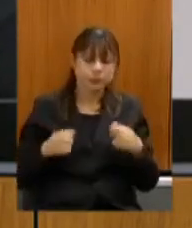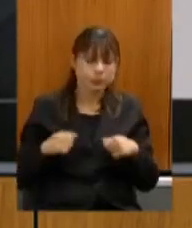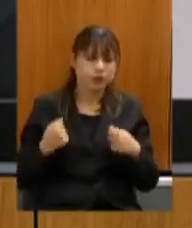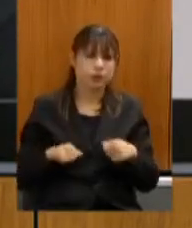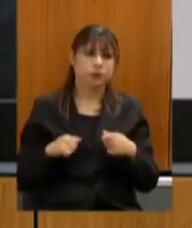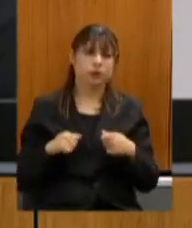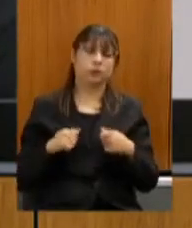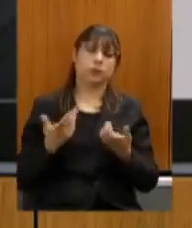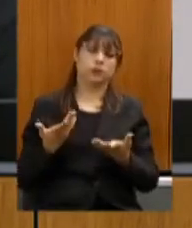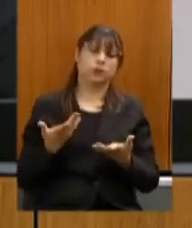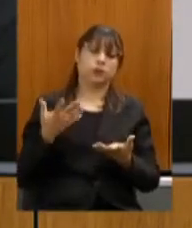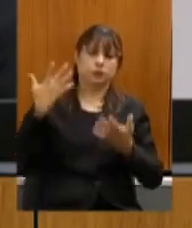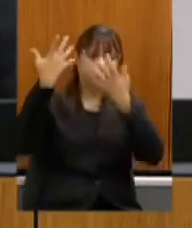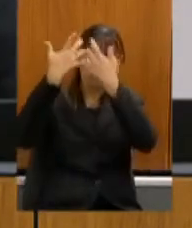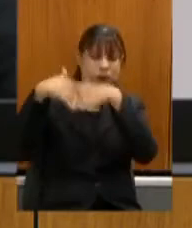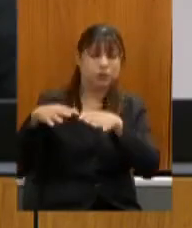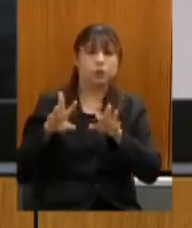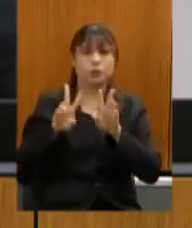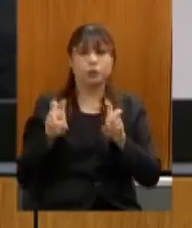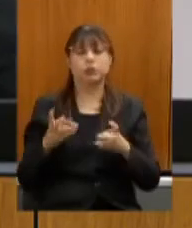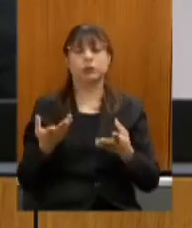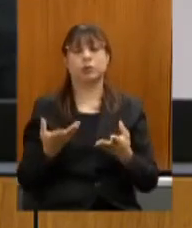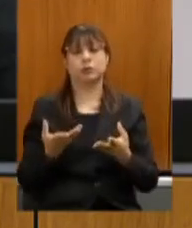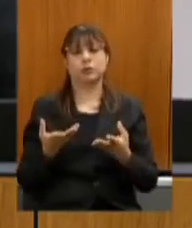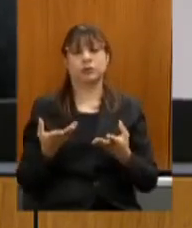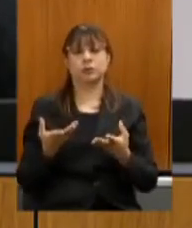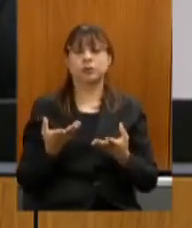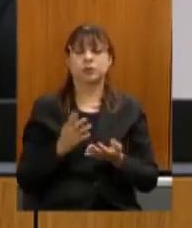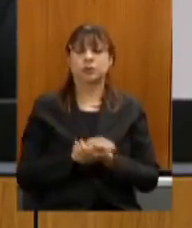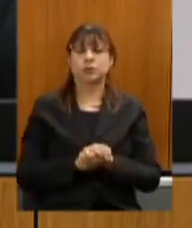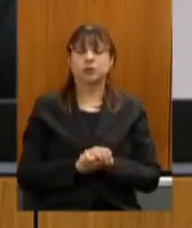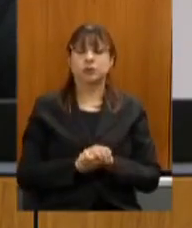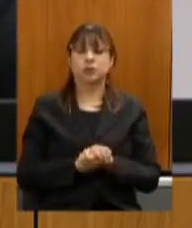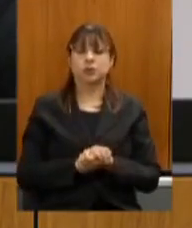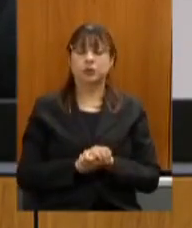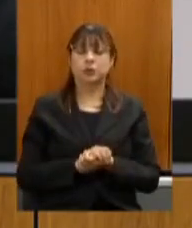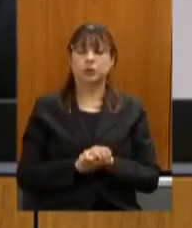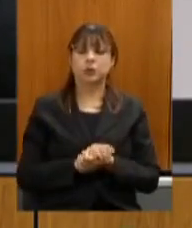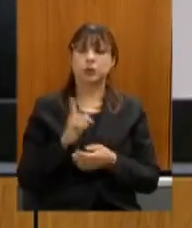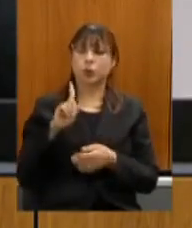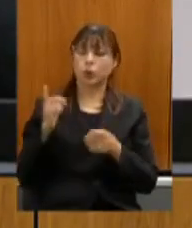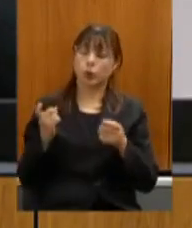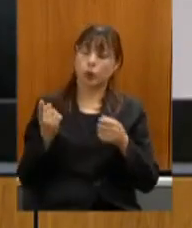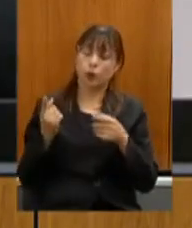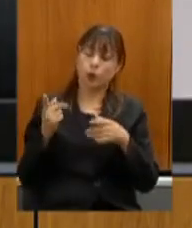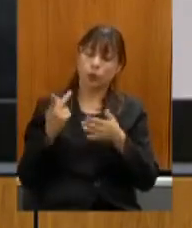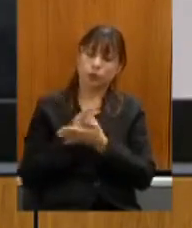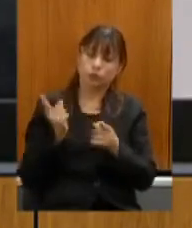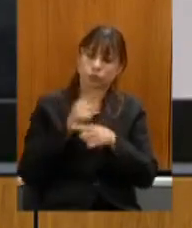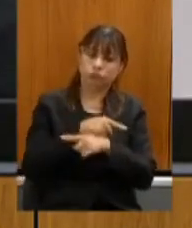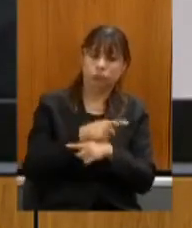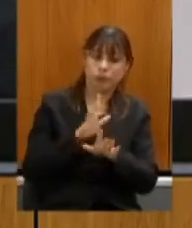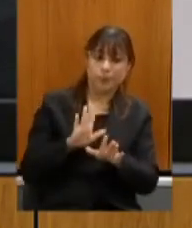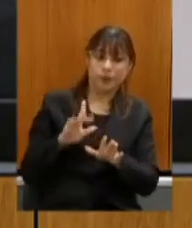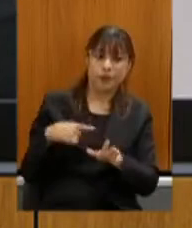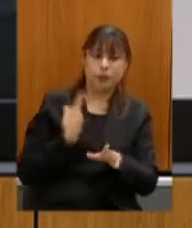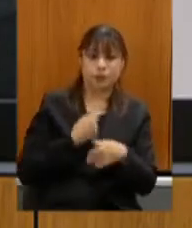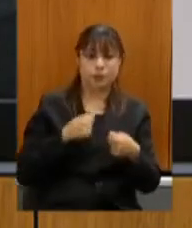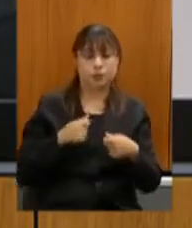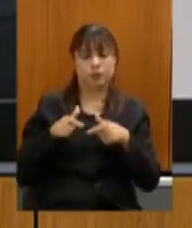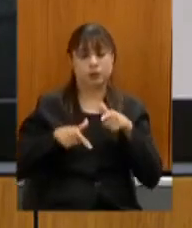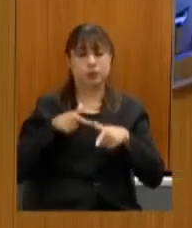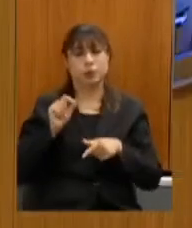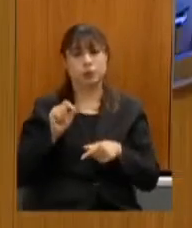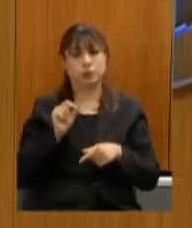rever essa questão da contrapartida mas há uma outra questão a ser vista e também trabalhada secretário que é a